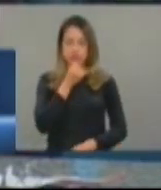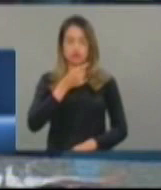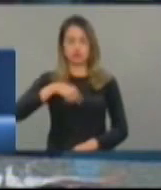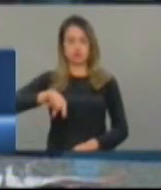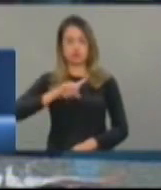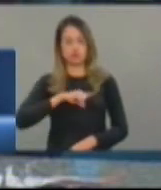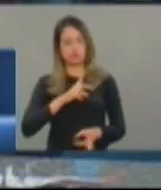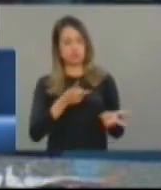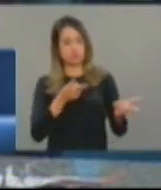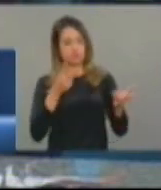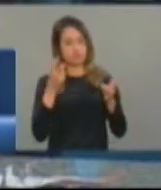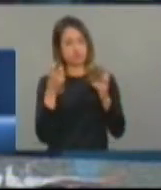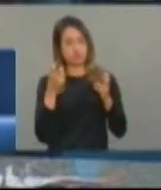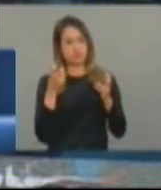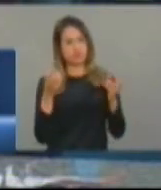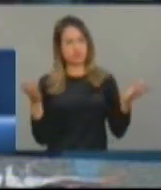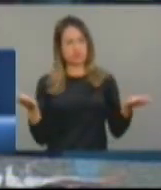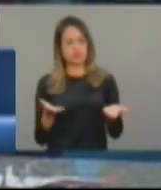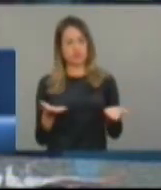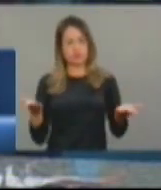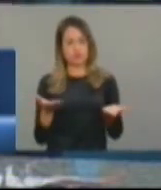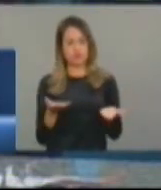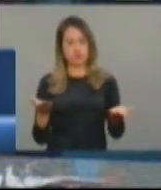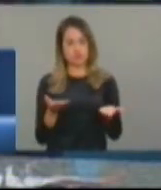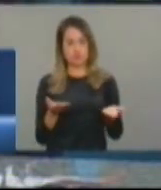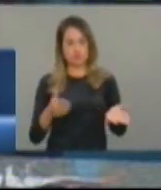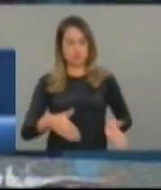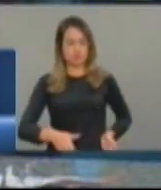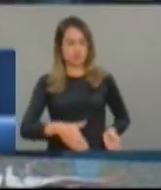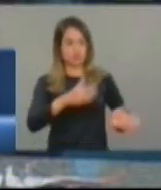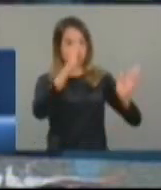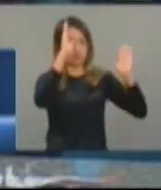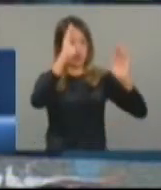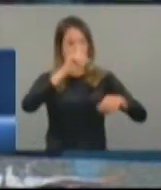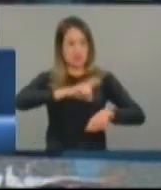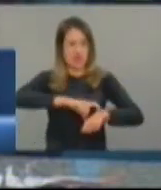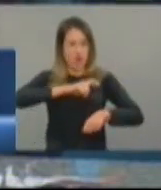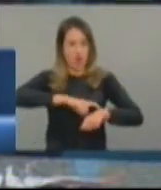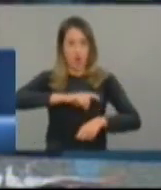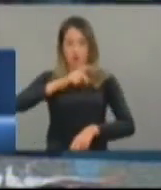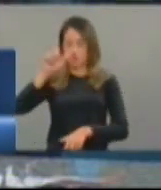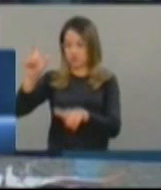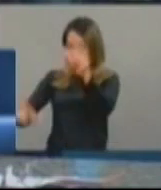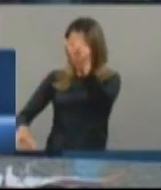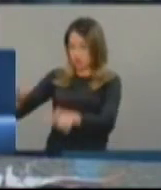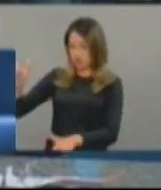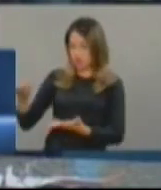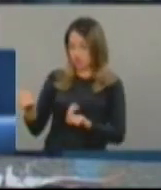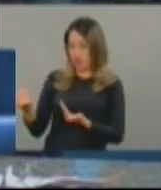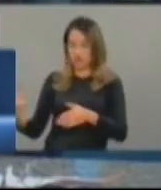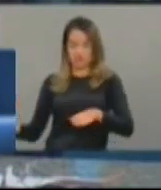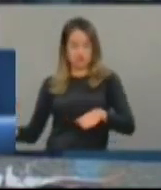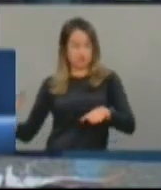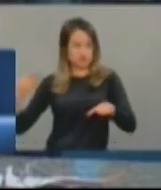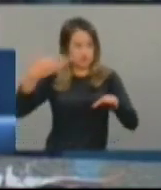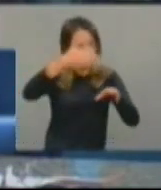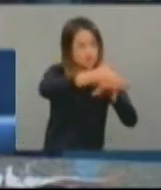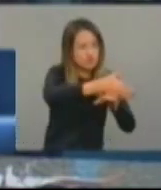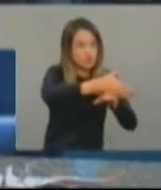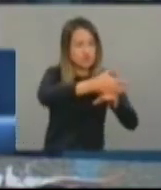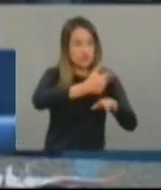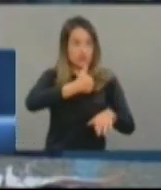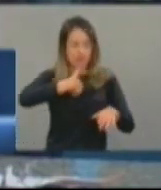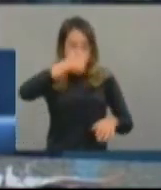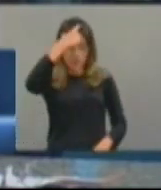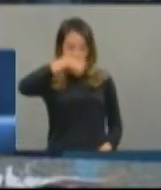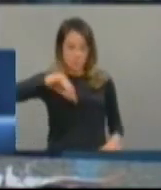ao estágio deles serem deformadores ainda, mas se é que é possível de adolescentes. todas as medidas